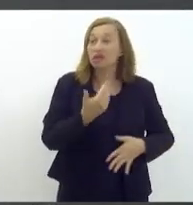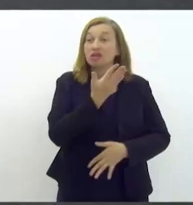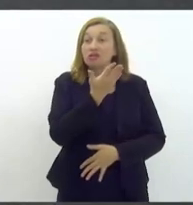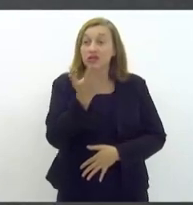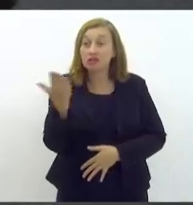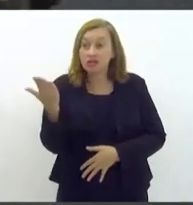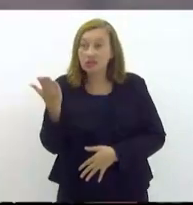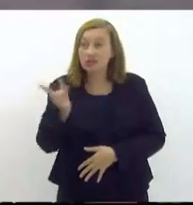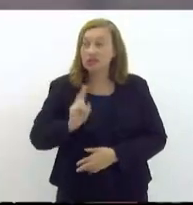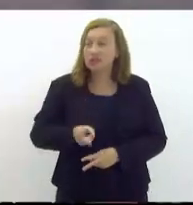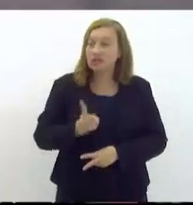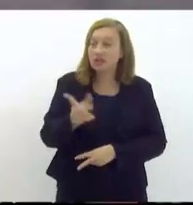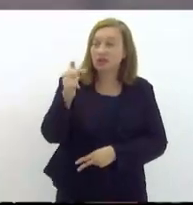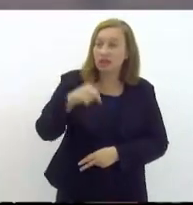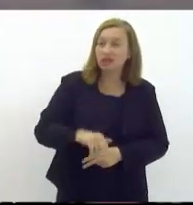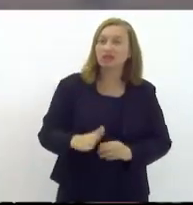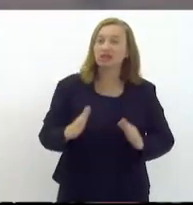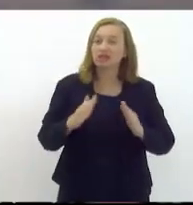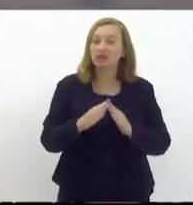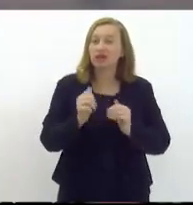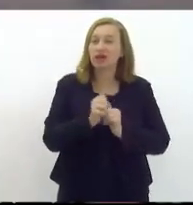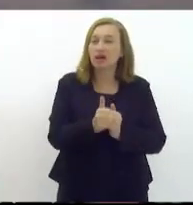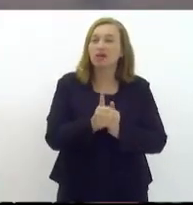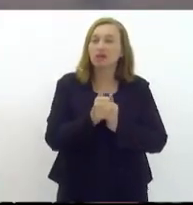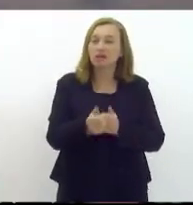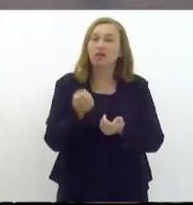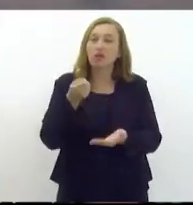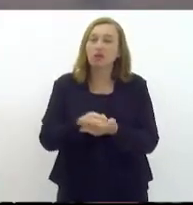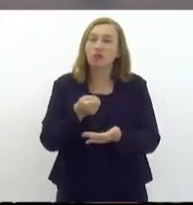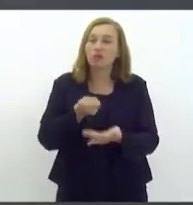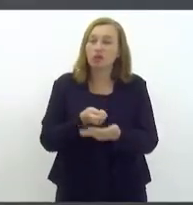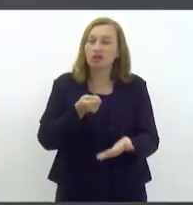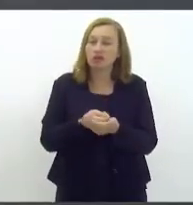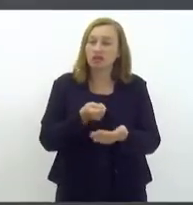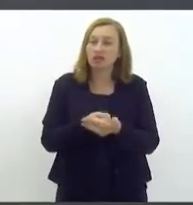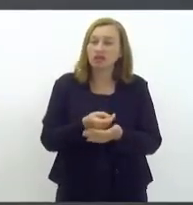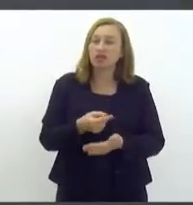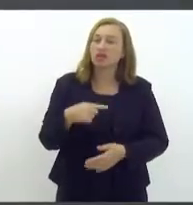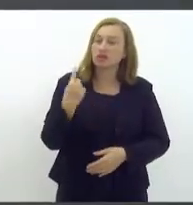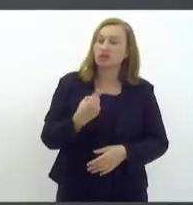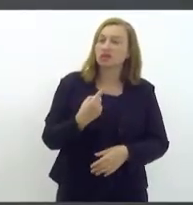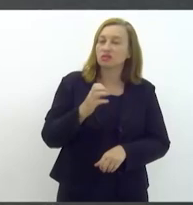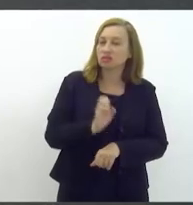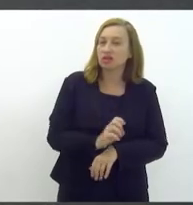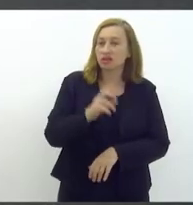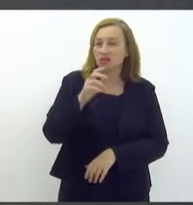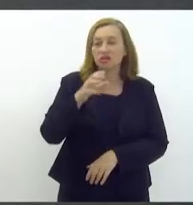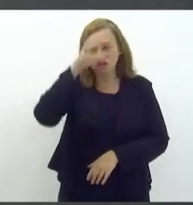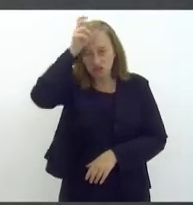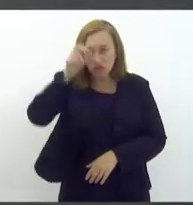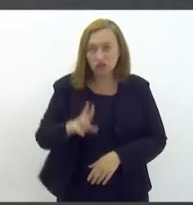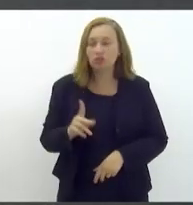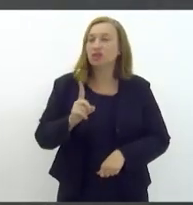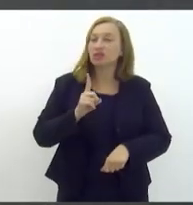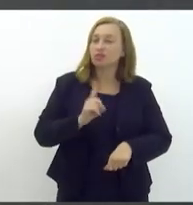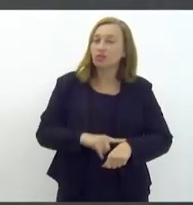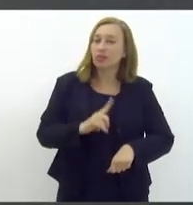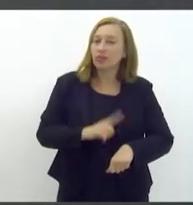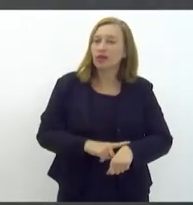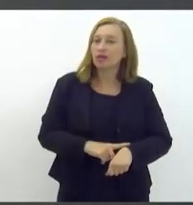estejam sempre aqui nessa casa acompanhando, cobrando. A gente está no Estado, Tia Ju, que nesse momento